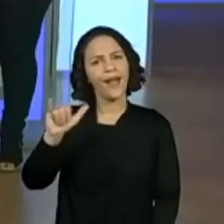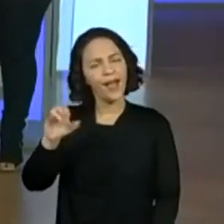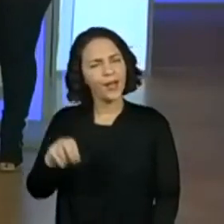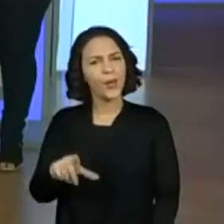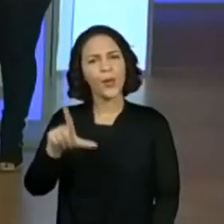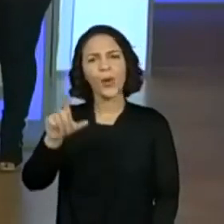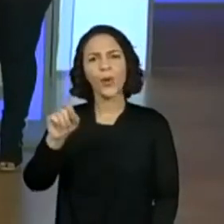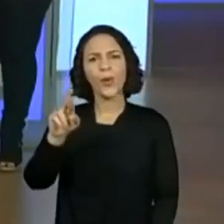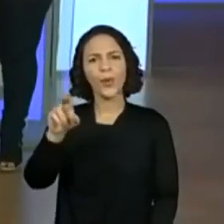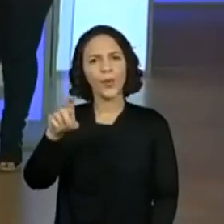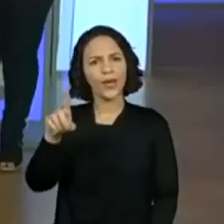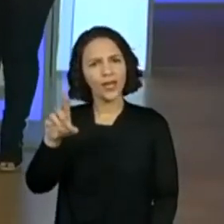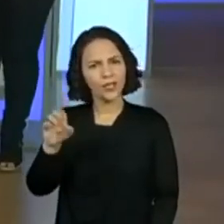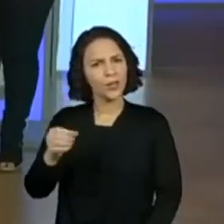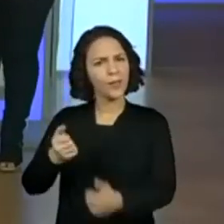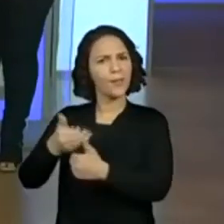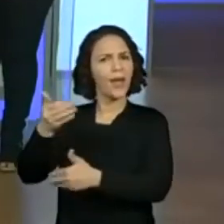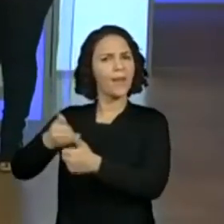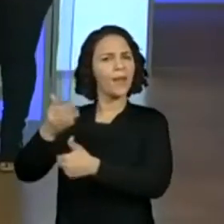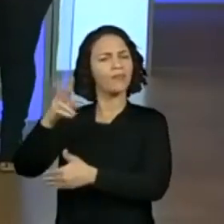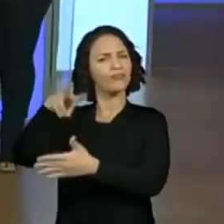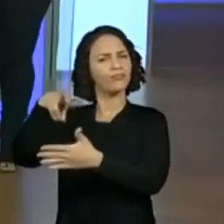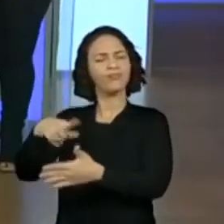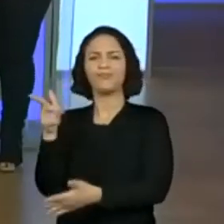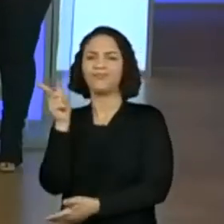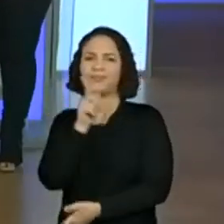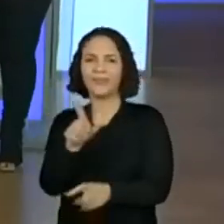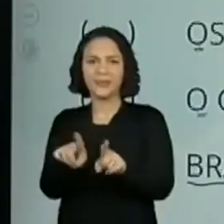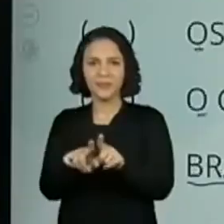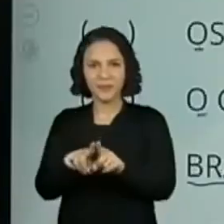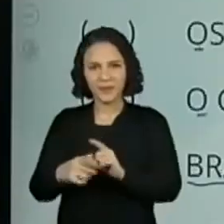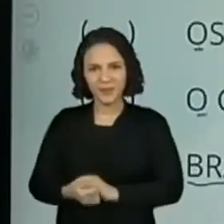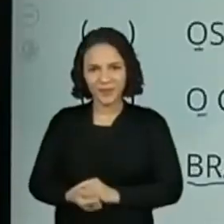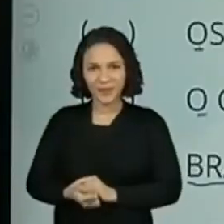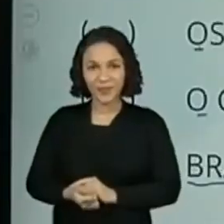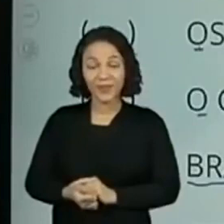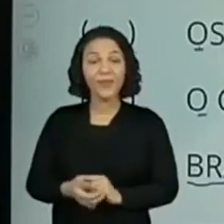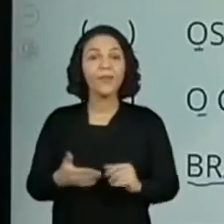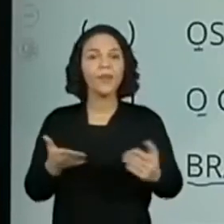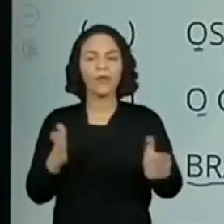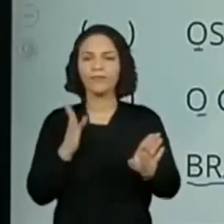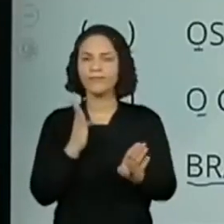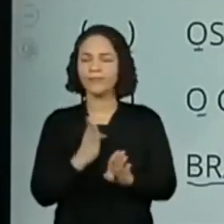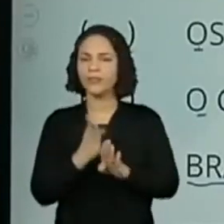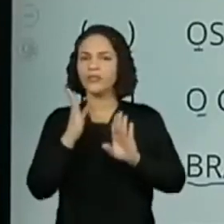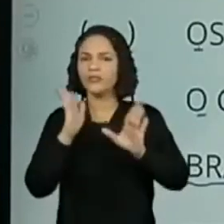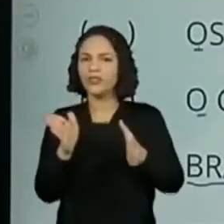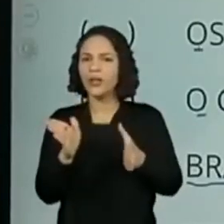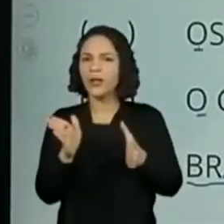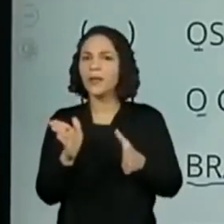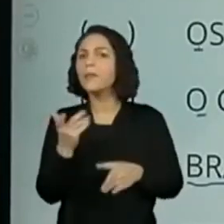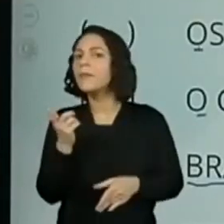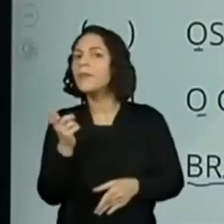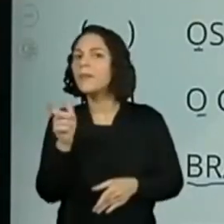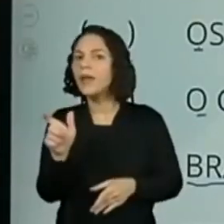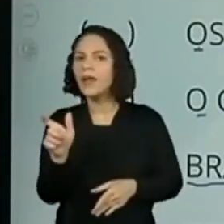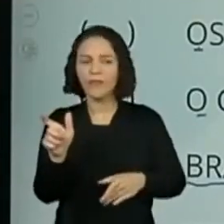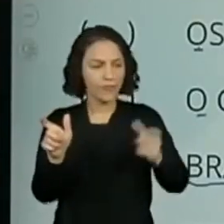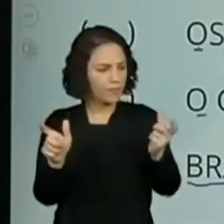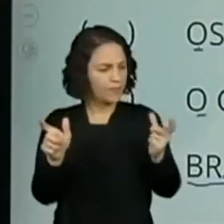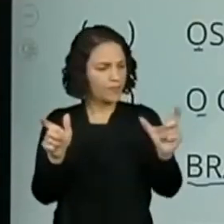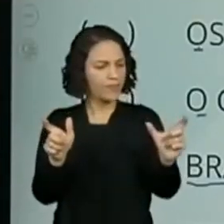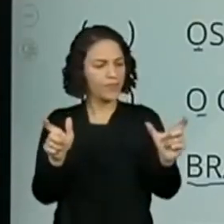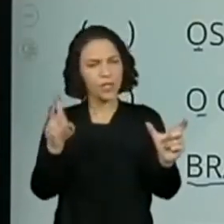e Luiz, todos leram. Exatamente. Então, a gente já descobriu onde está escrito as duas